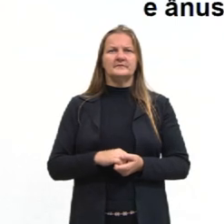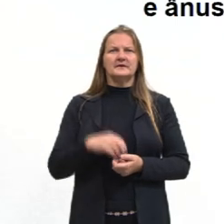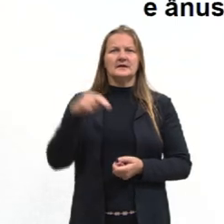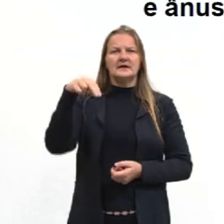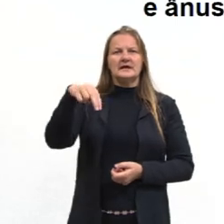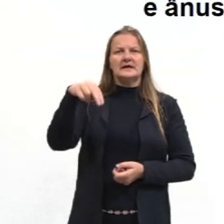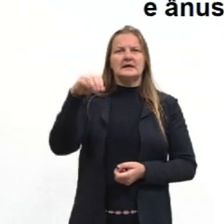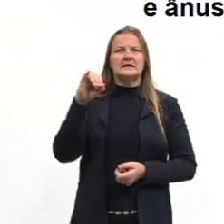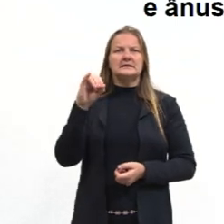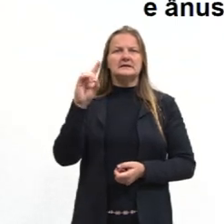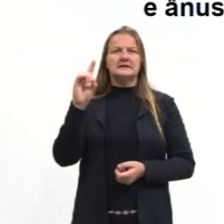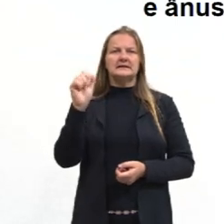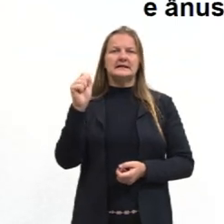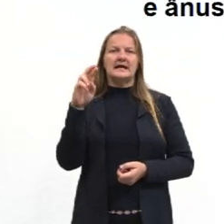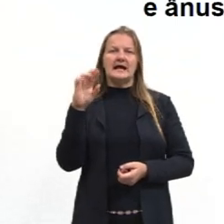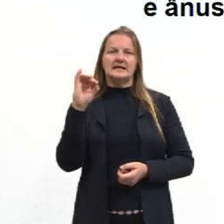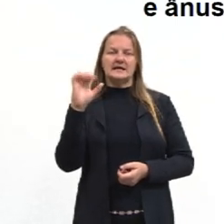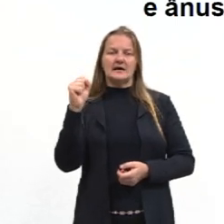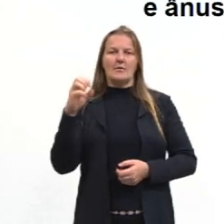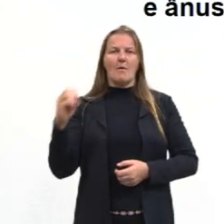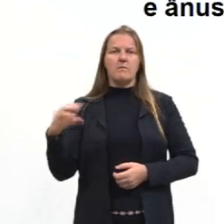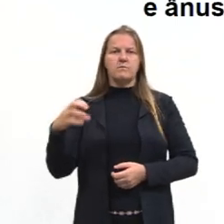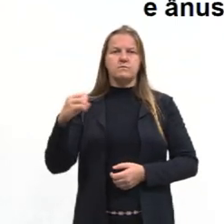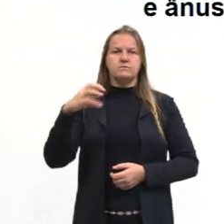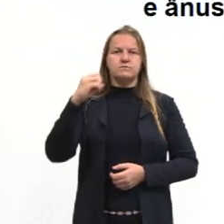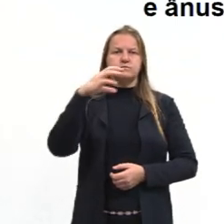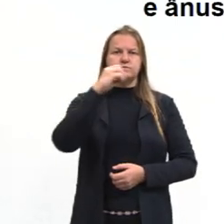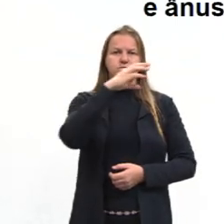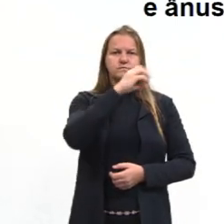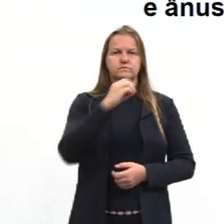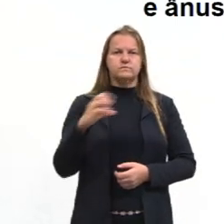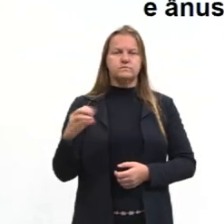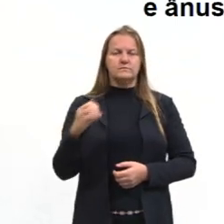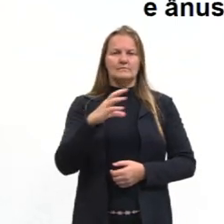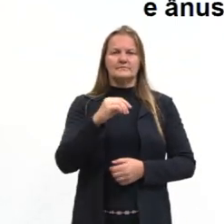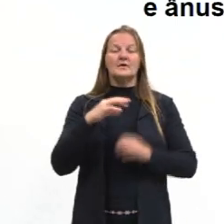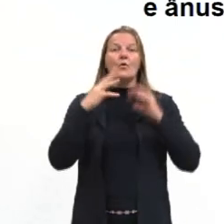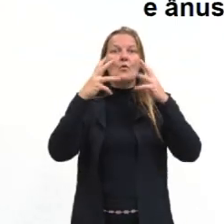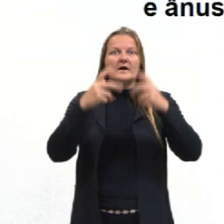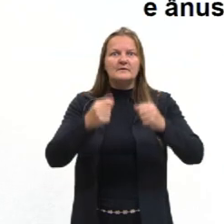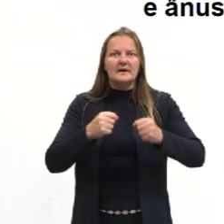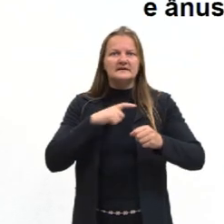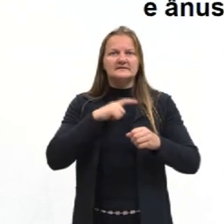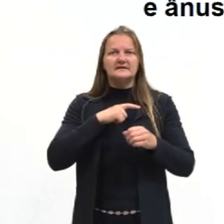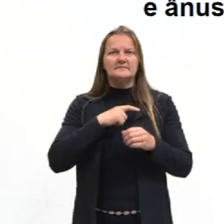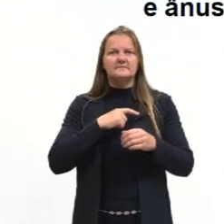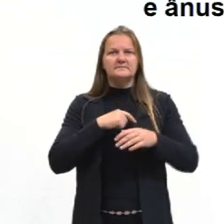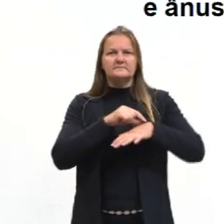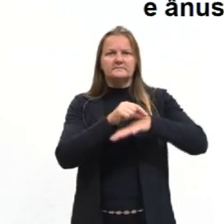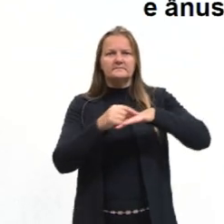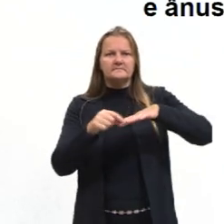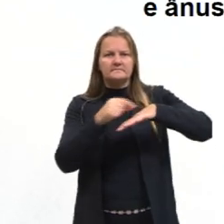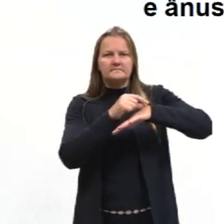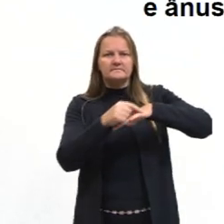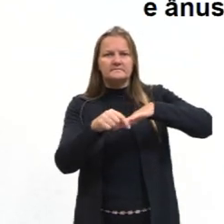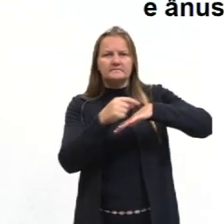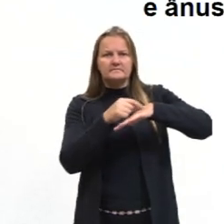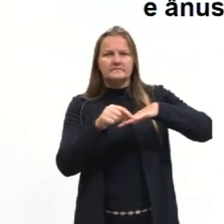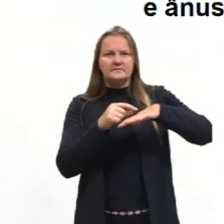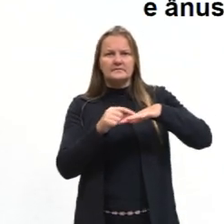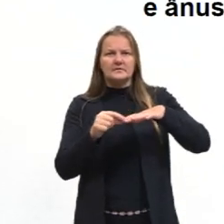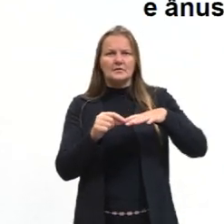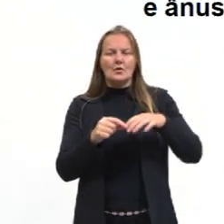os animais vão possuir uma cavidade gastrovascular e apenas